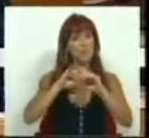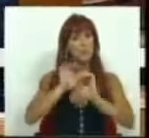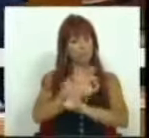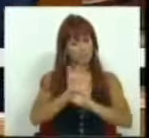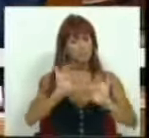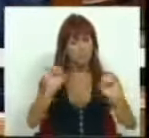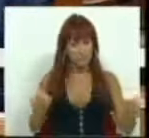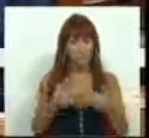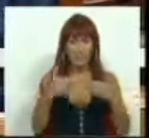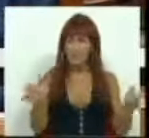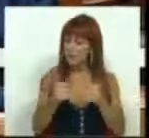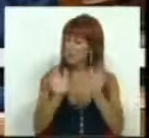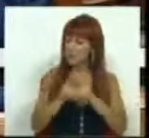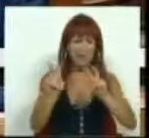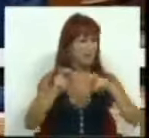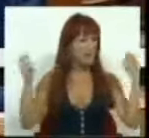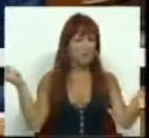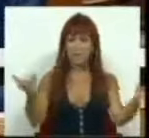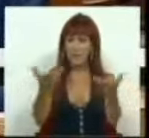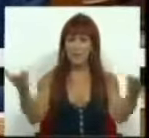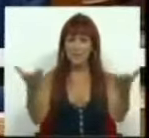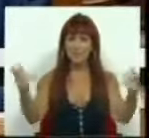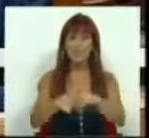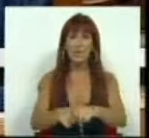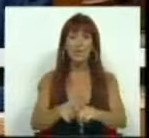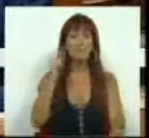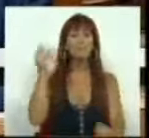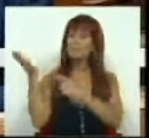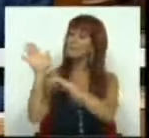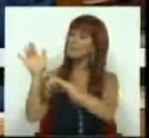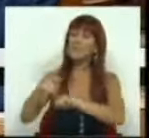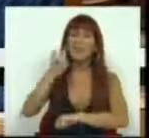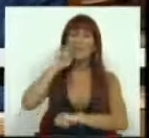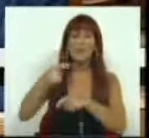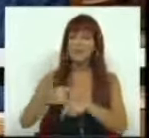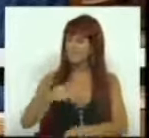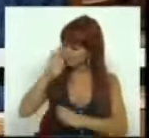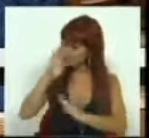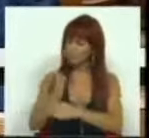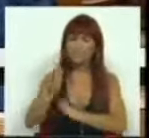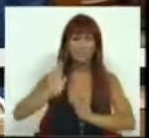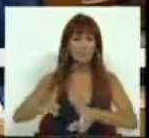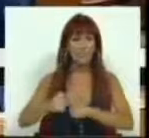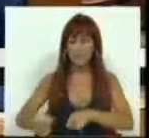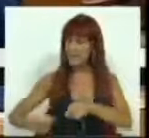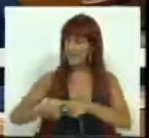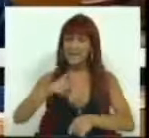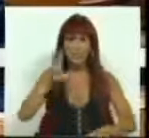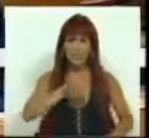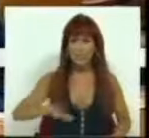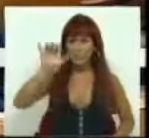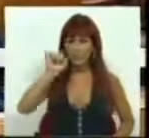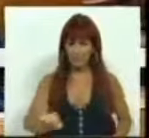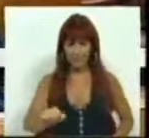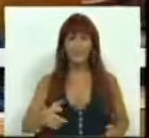franco e aberto com todas as bancadas, tendo por referência a defesa intransigente do interesse nacional.